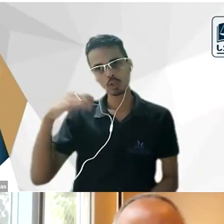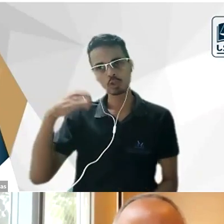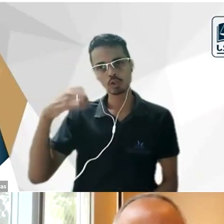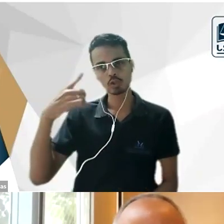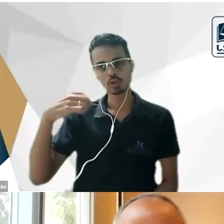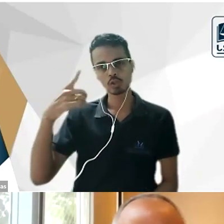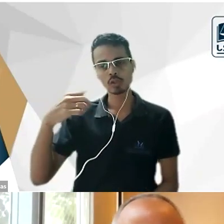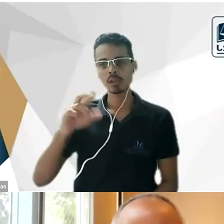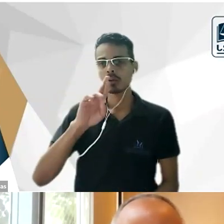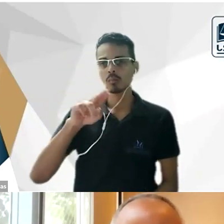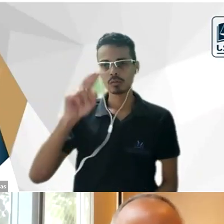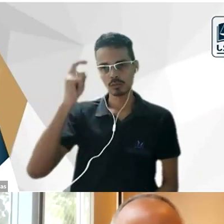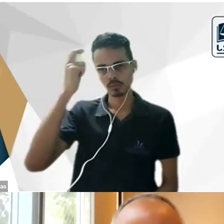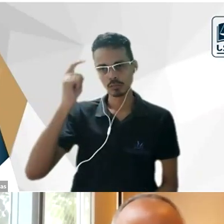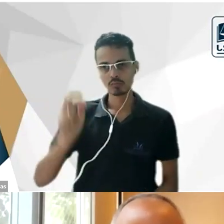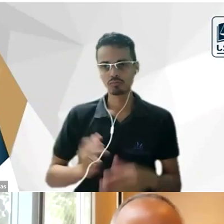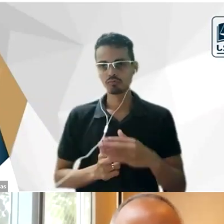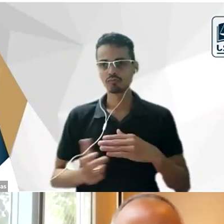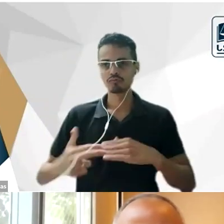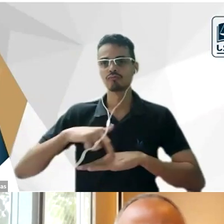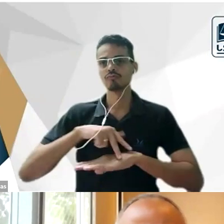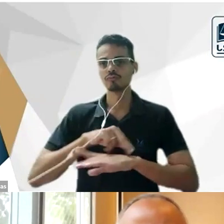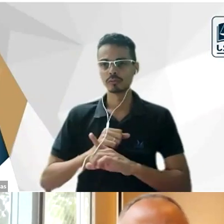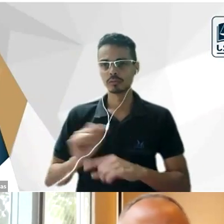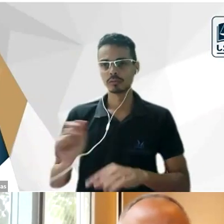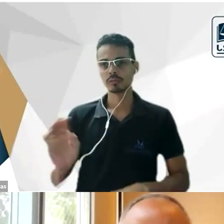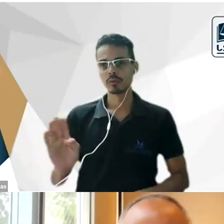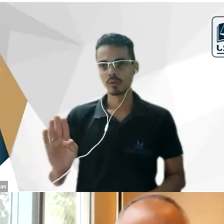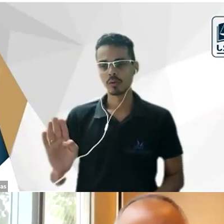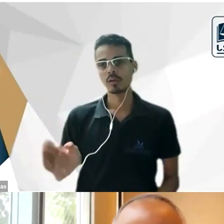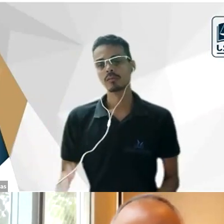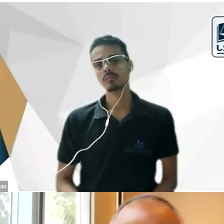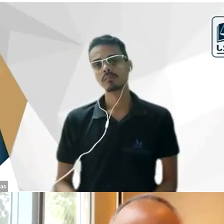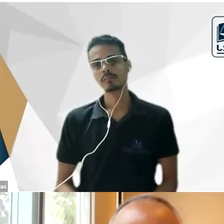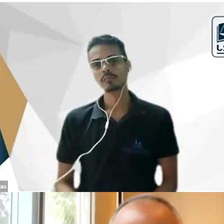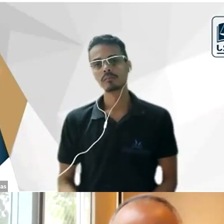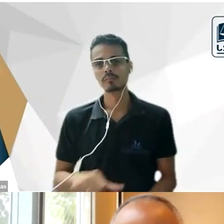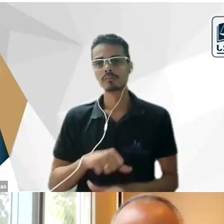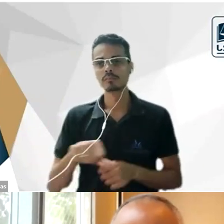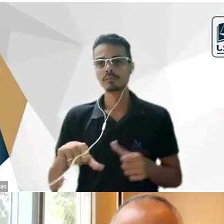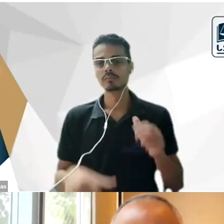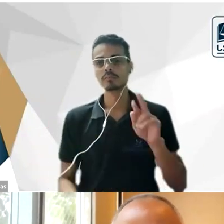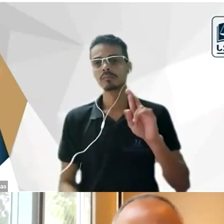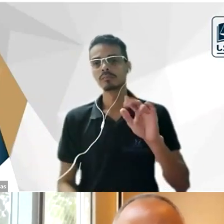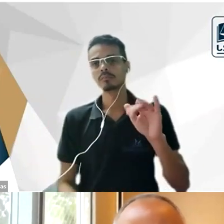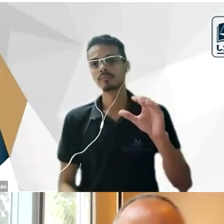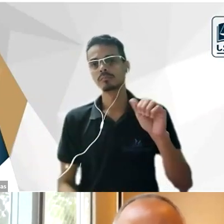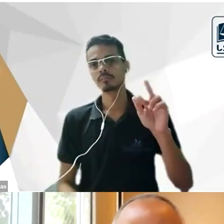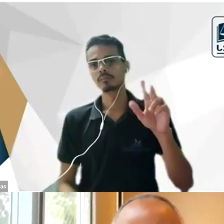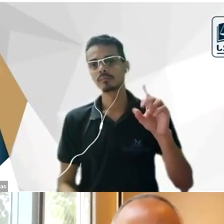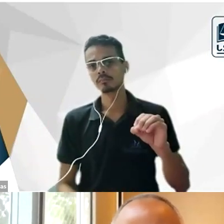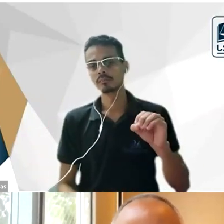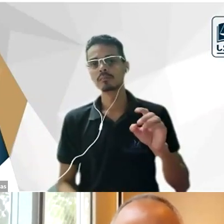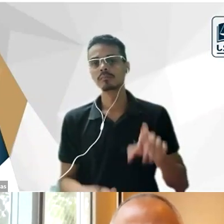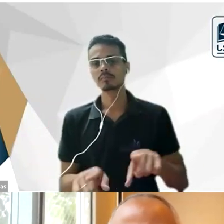mais nesse sentido do que um revolucionista no sentido biológico passar a palavra para o professor Ricardo para fazer as suas considerações também